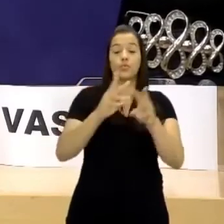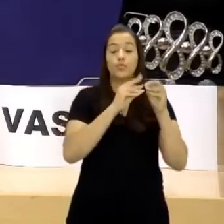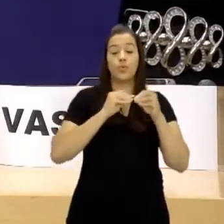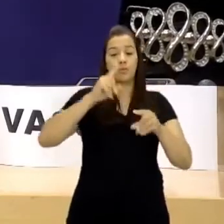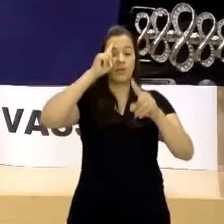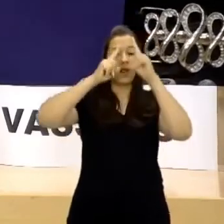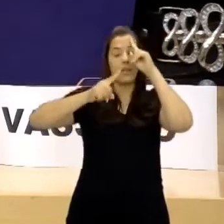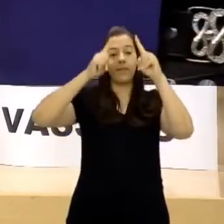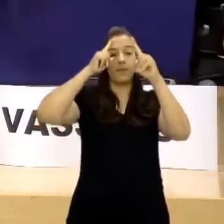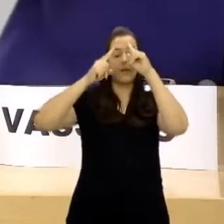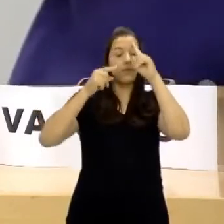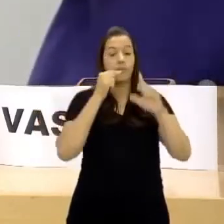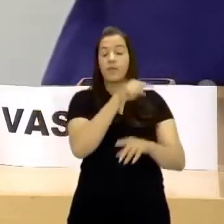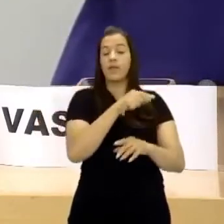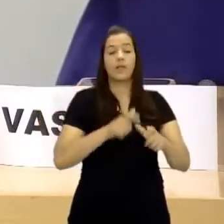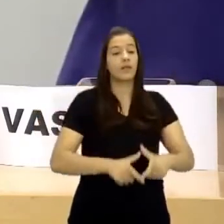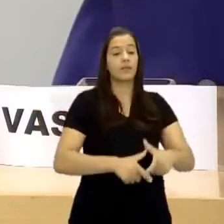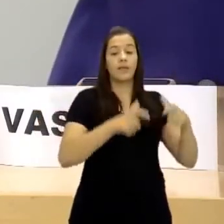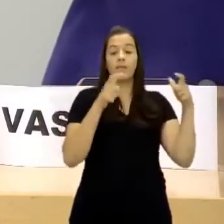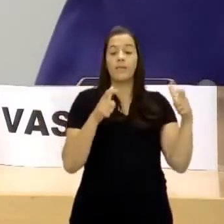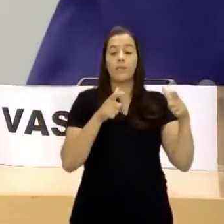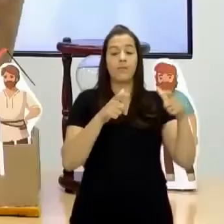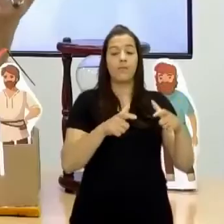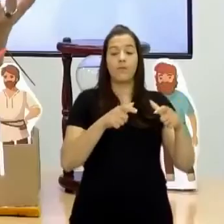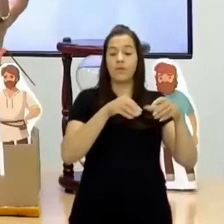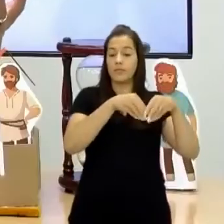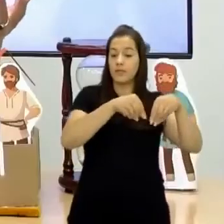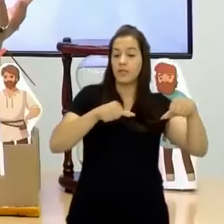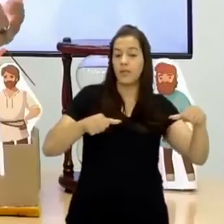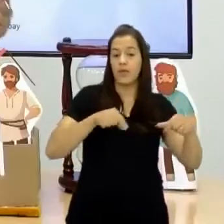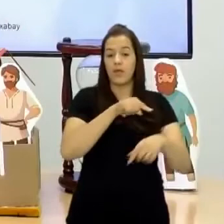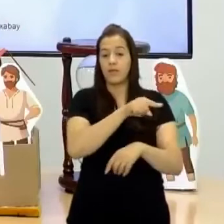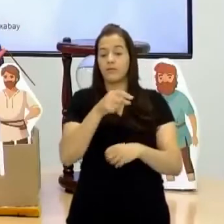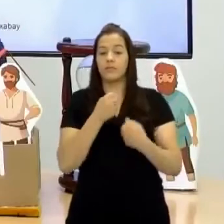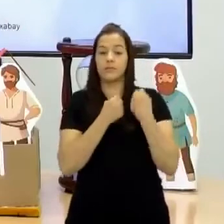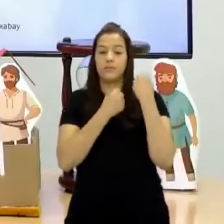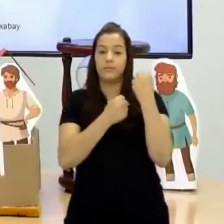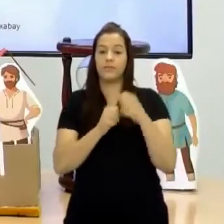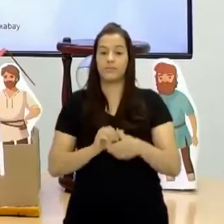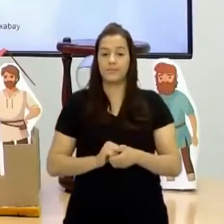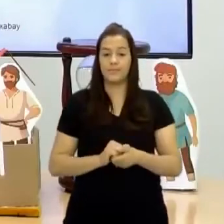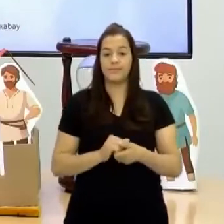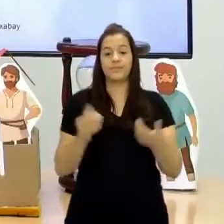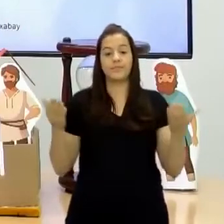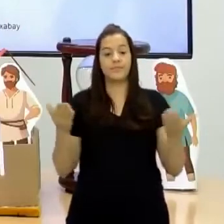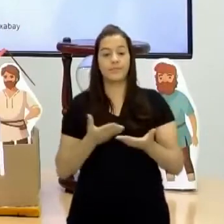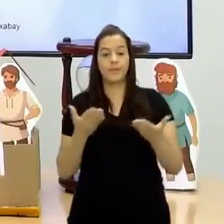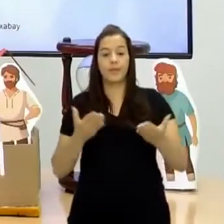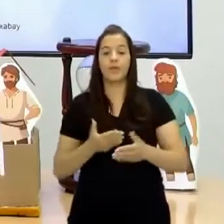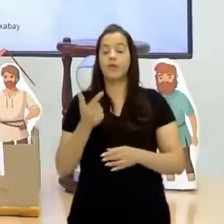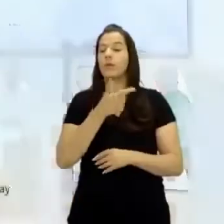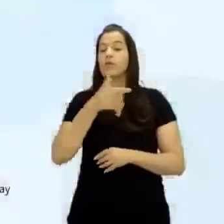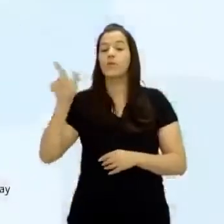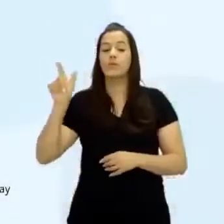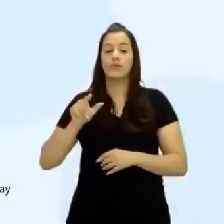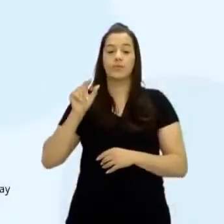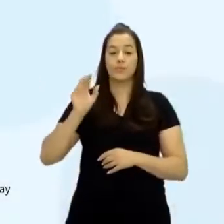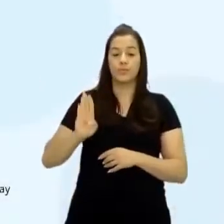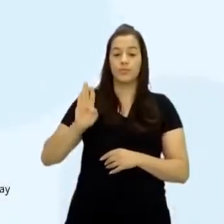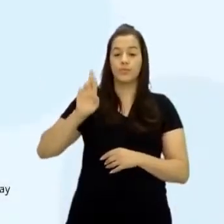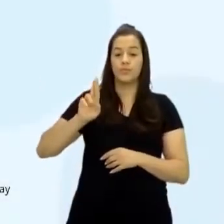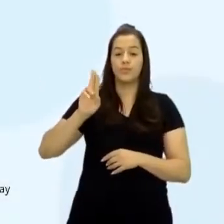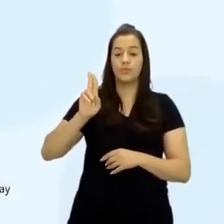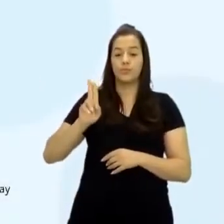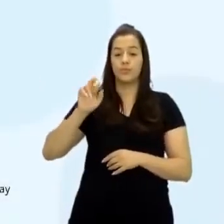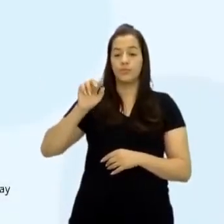Porque é ela que tem a maior parte de terras. Ela que tem mais poder. E agora eu vou diferenciar o burgo para vocês. Dá uma olhadinha aí na tela.